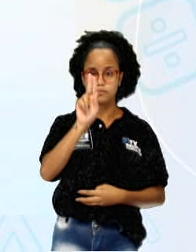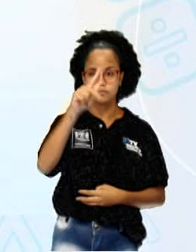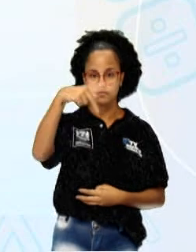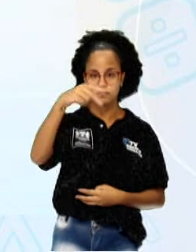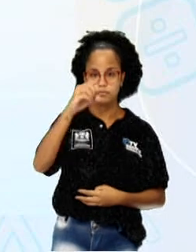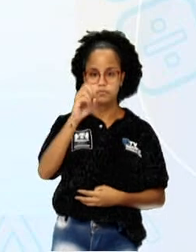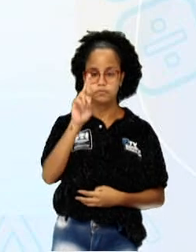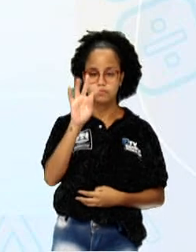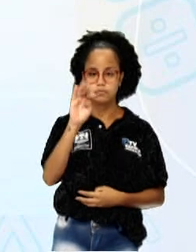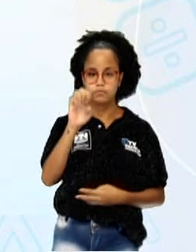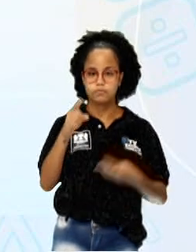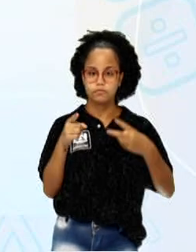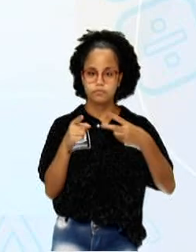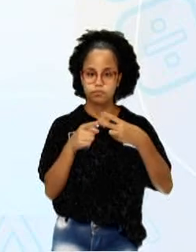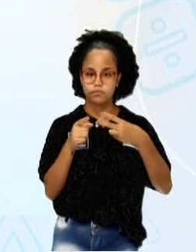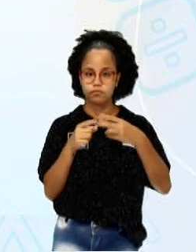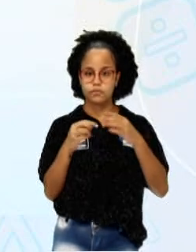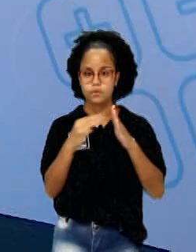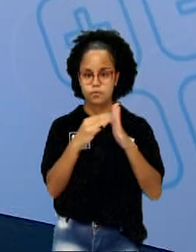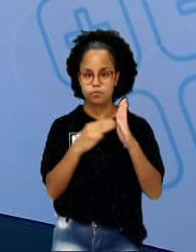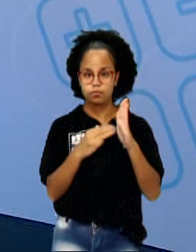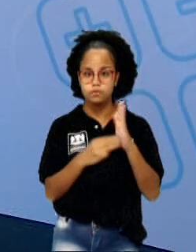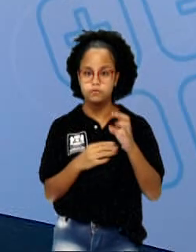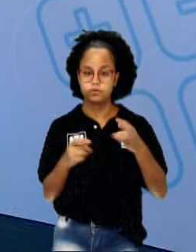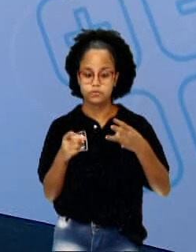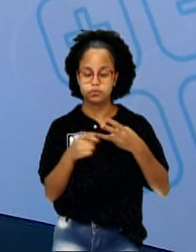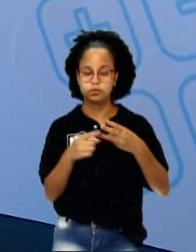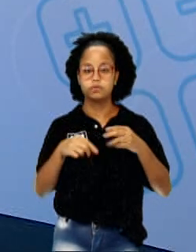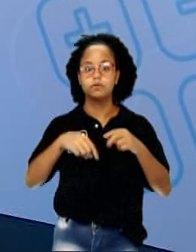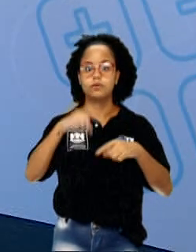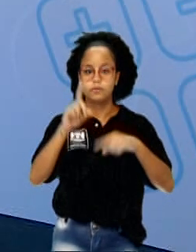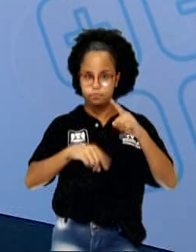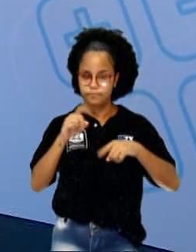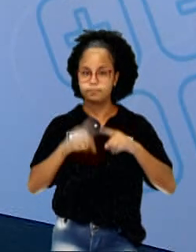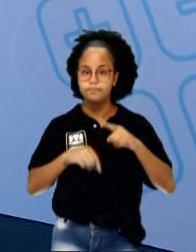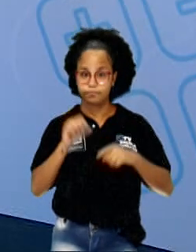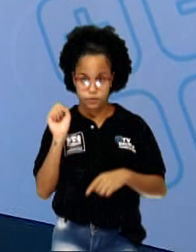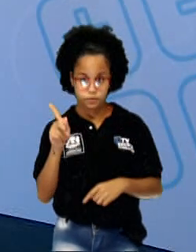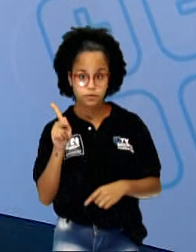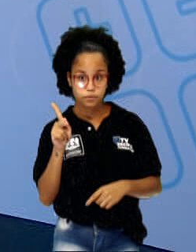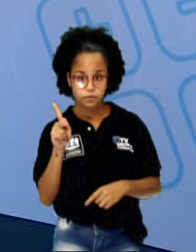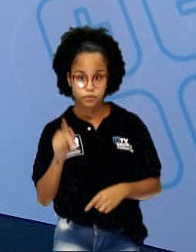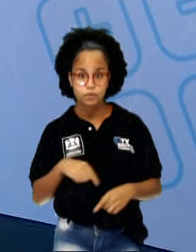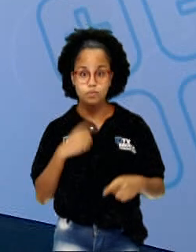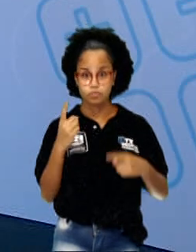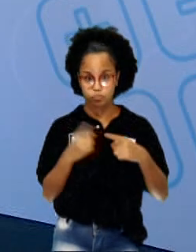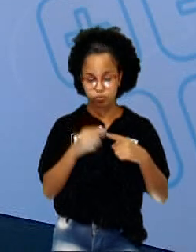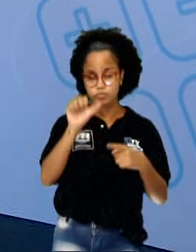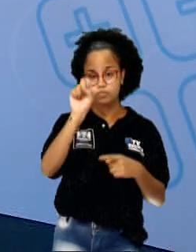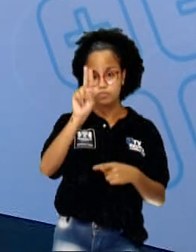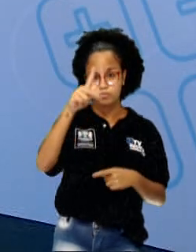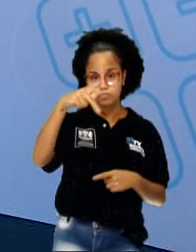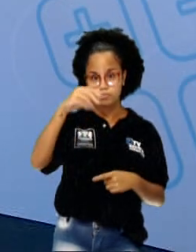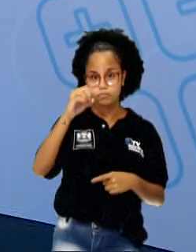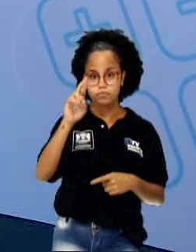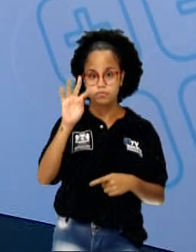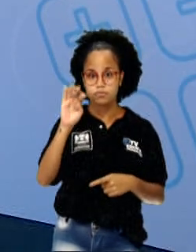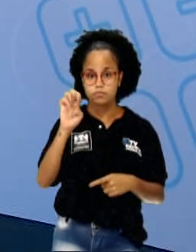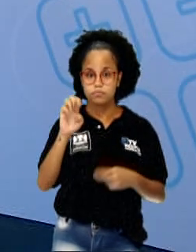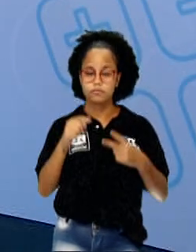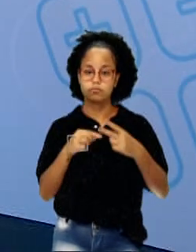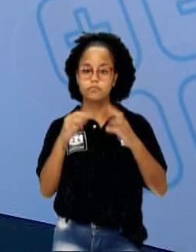ferramenta e matéria. Ok? Suporte, ferramenta